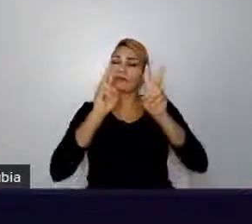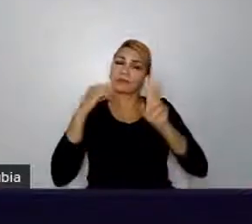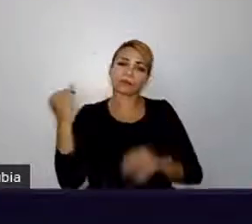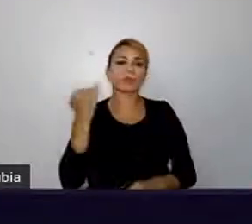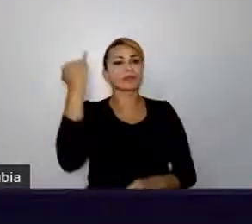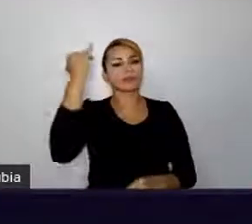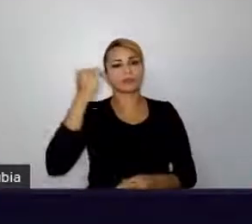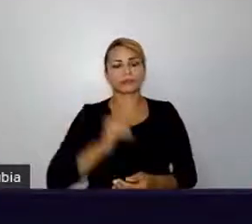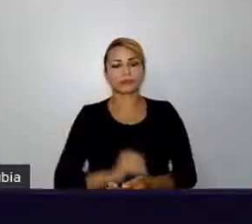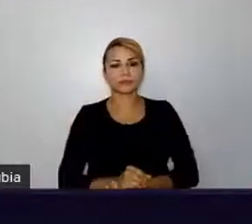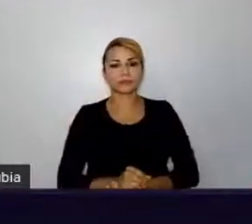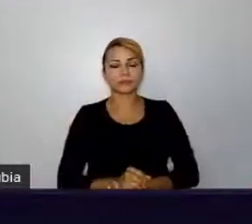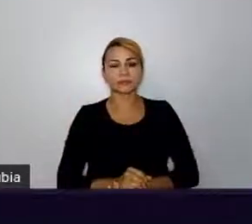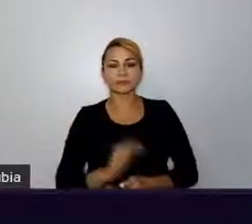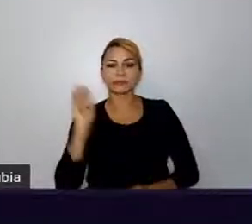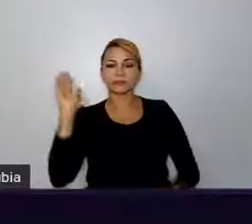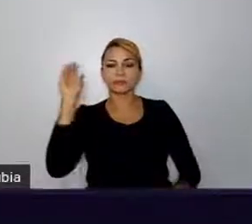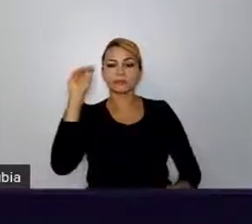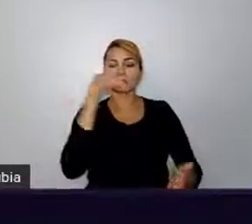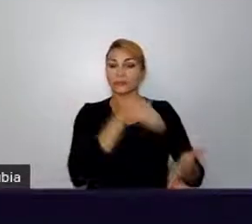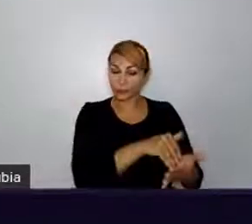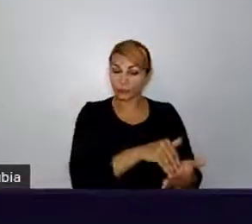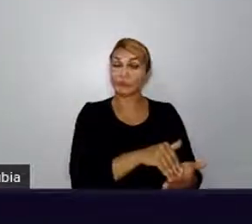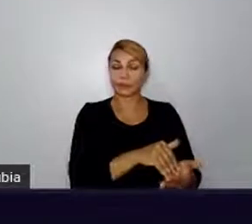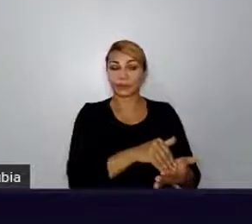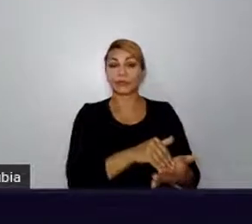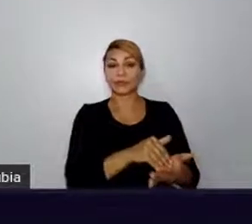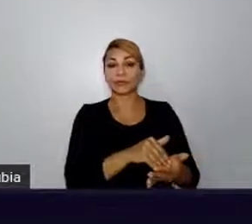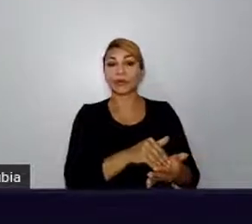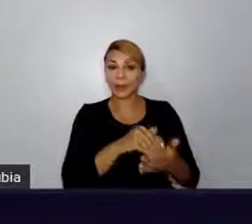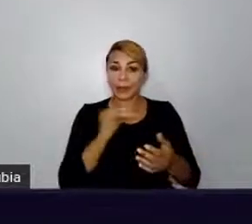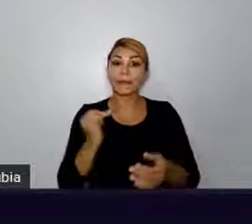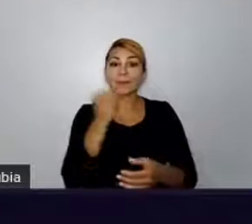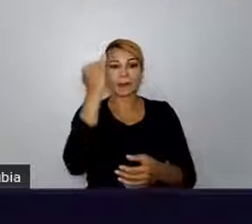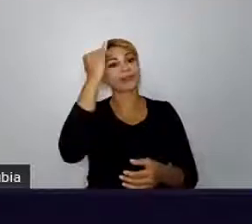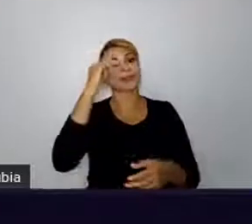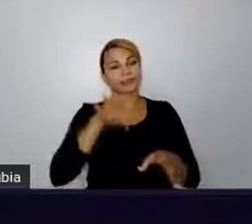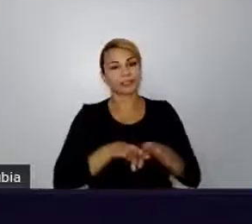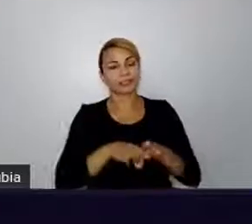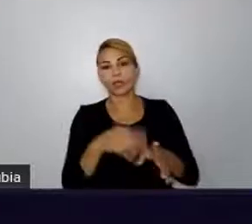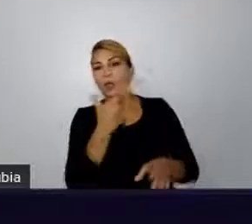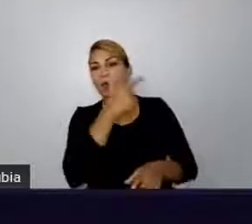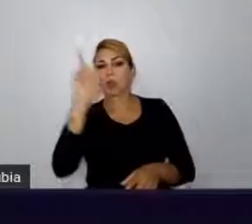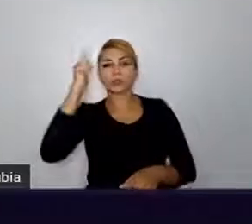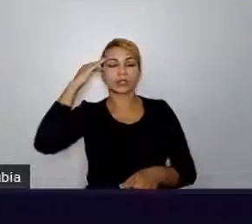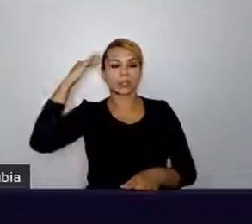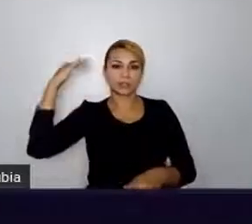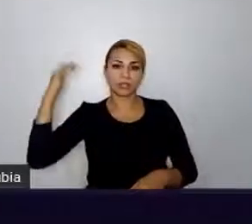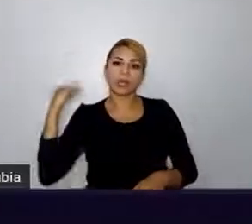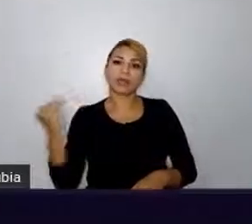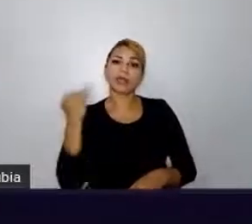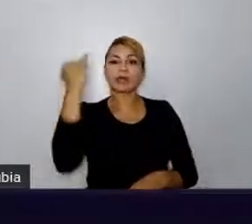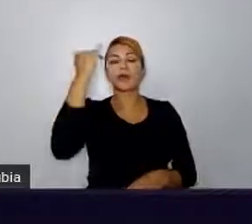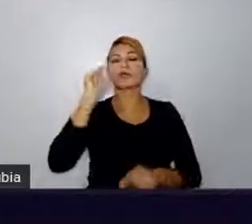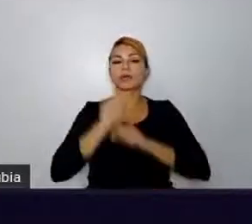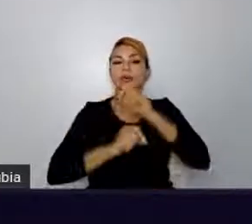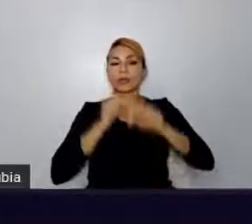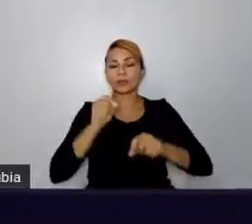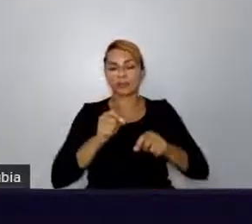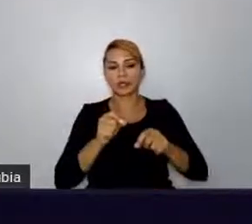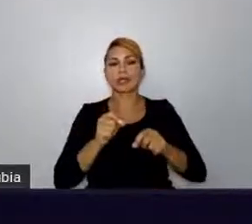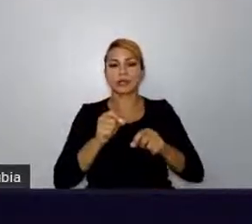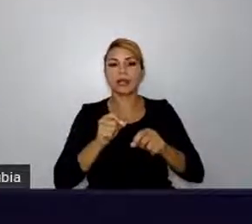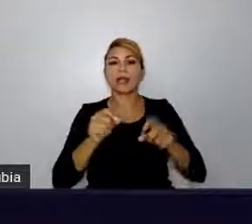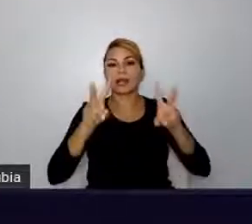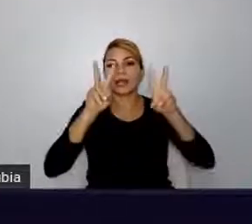E por último, e não menos importante, uma outra teoria bem relevante, é a teoria da comunicação não